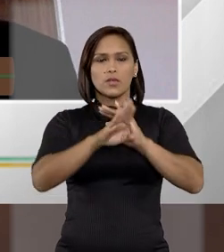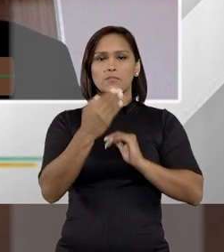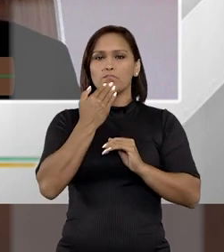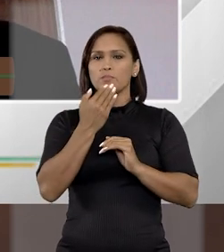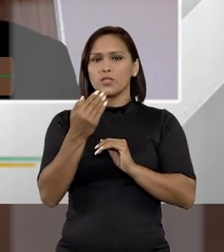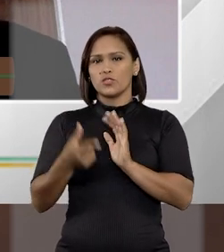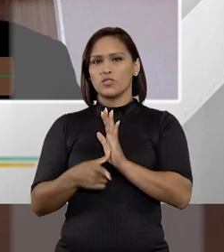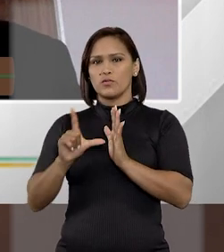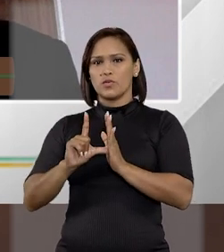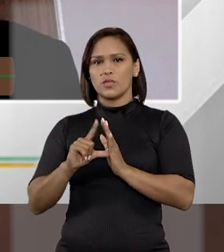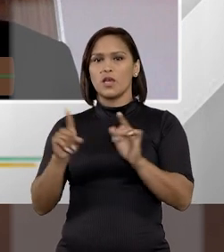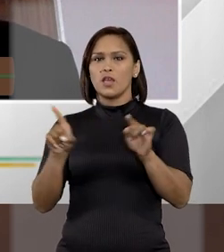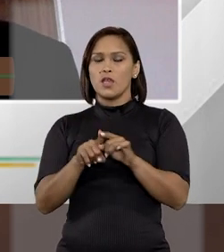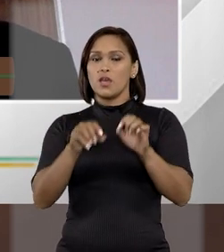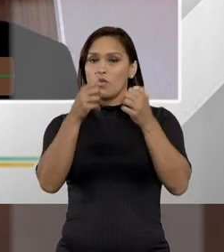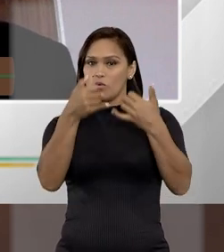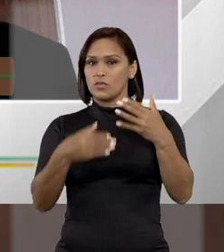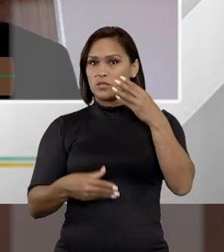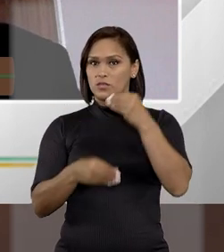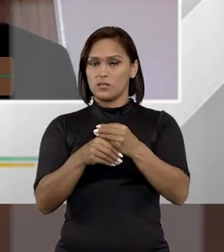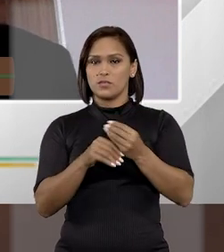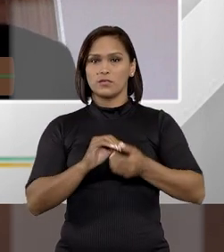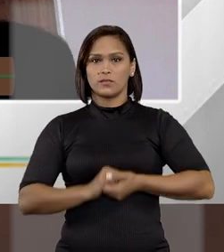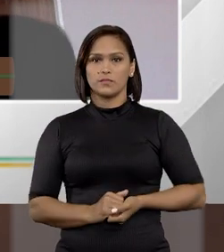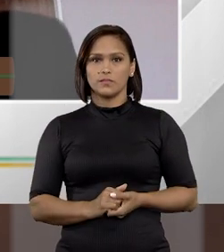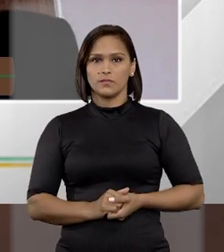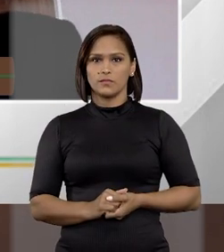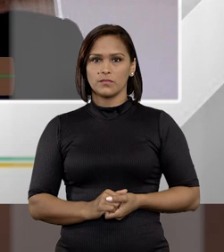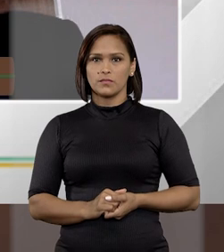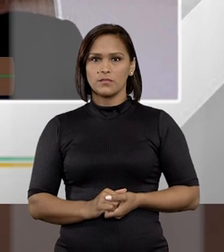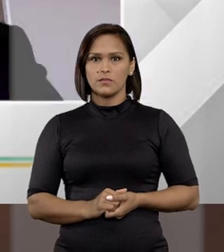recorrer a essa decisão. Então, acho que é um ponto que eu gostaria de acrescentar aí.